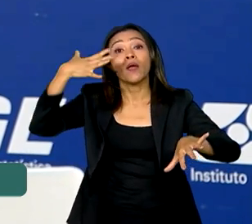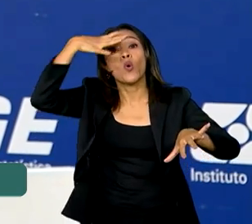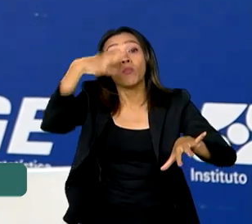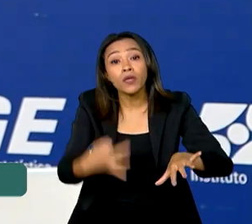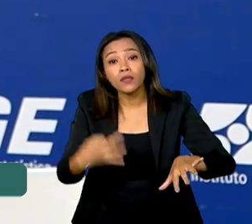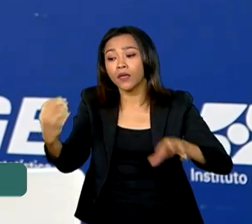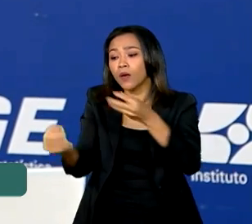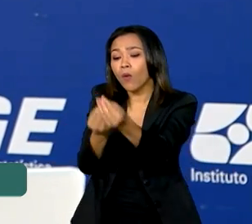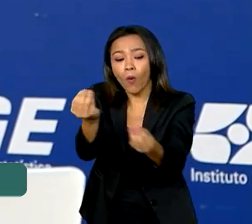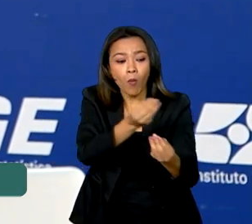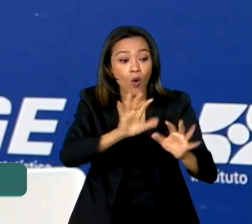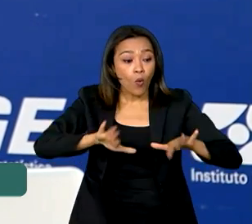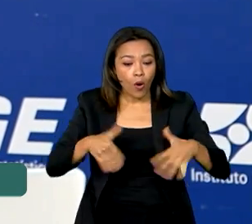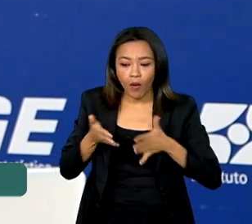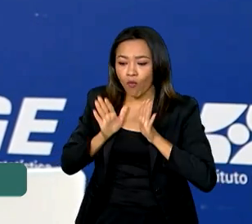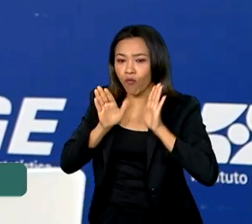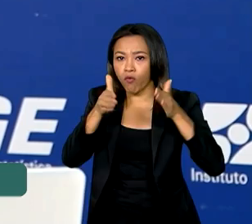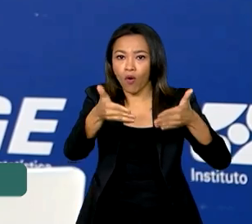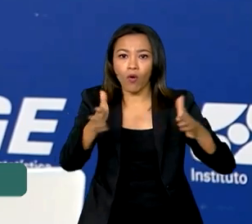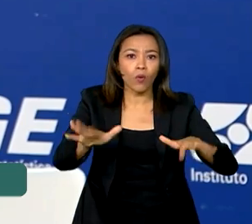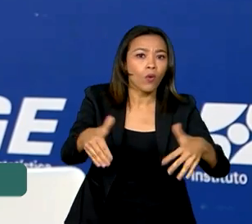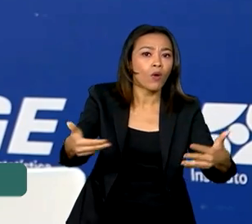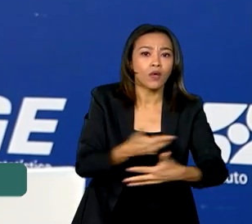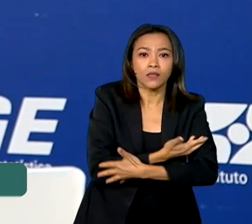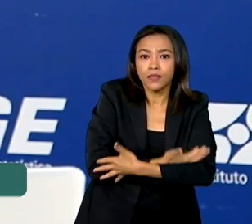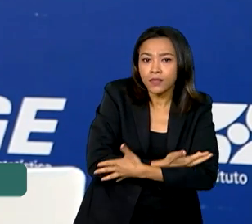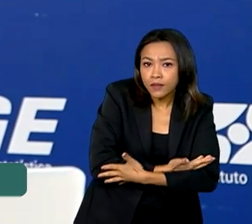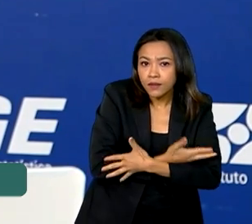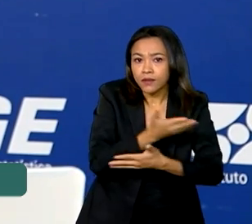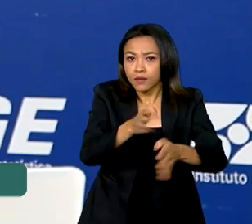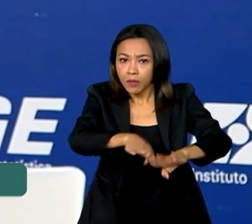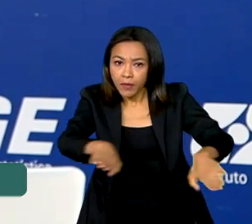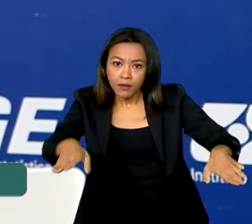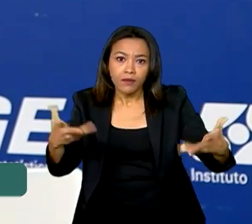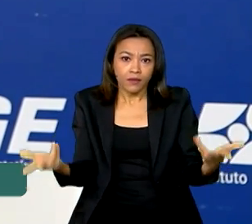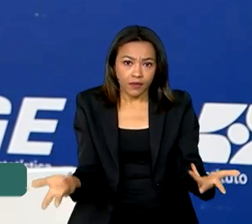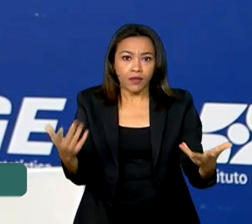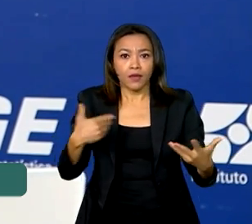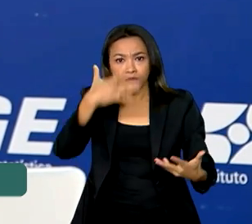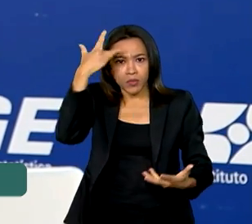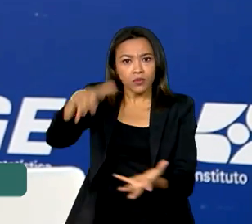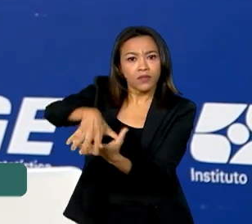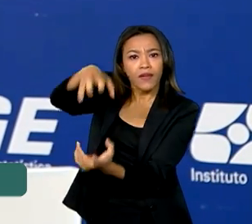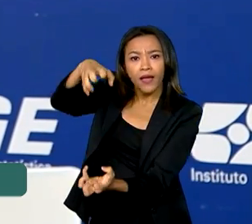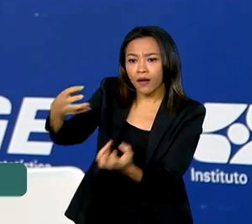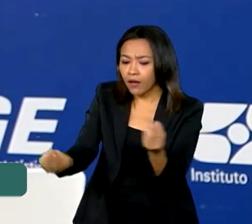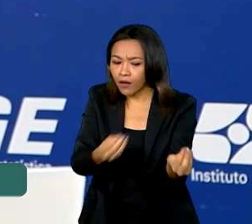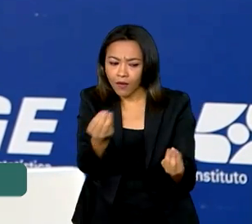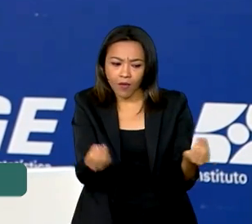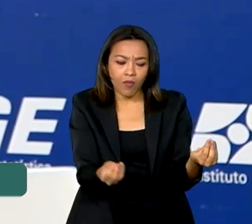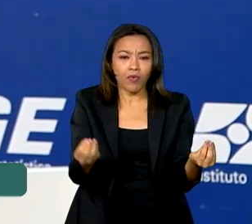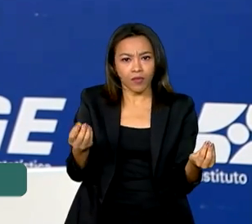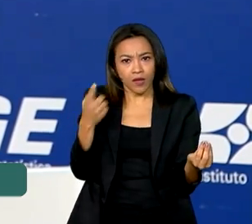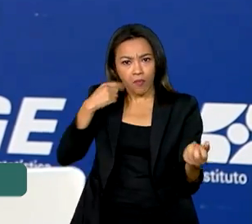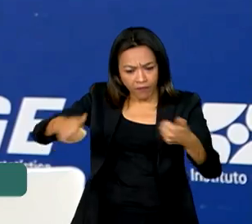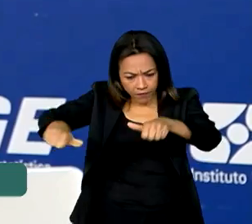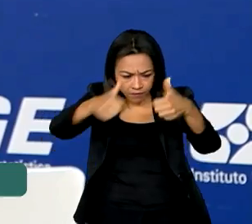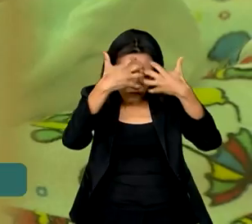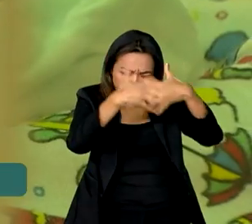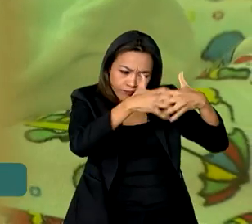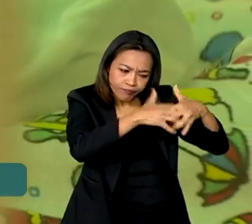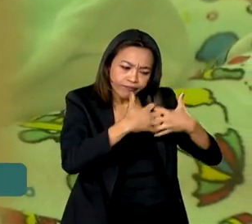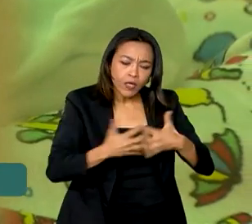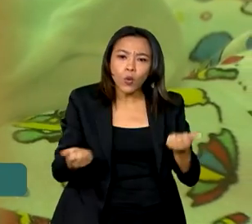qual é o seu foco, como é que são as crianças, os adultos, os mais velhos, e como é que você atende essa